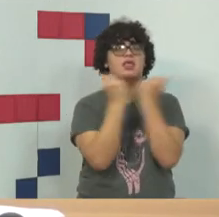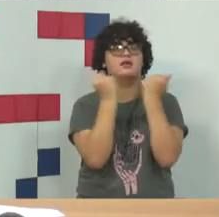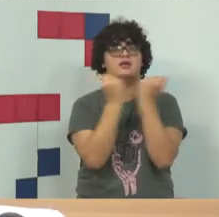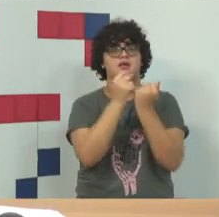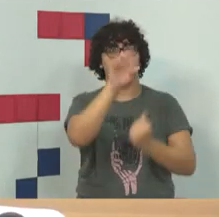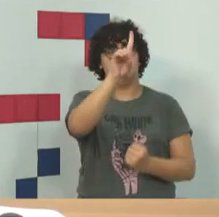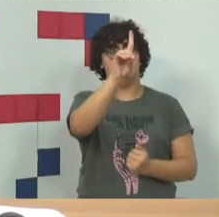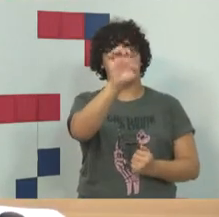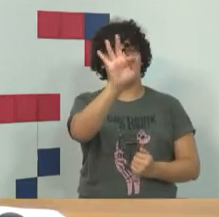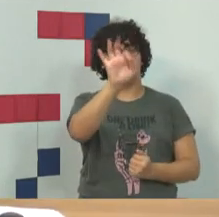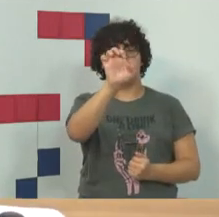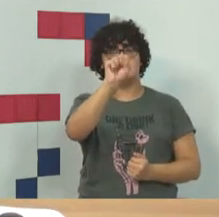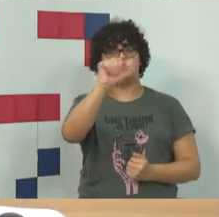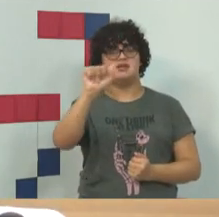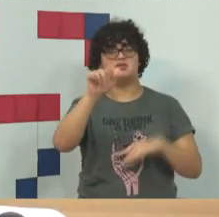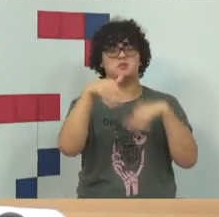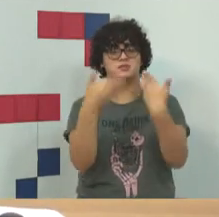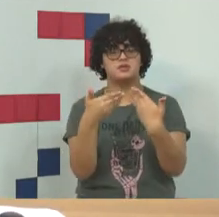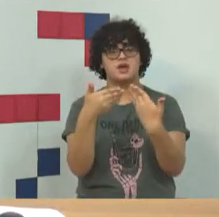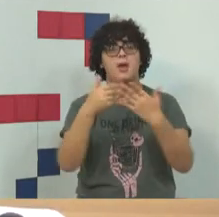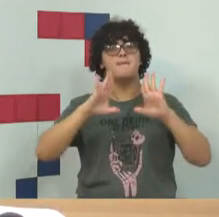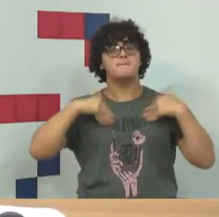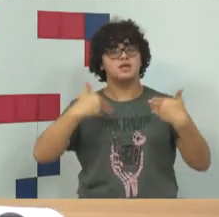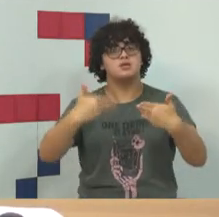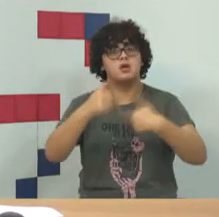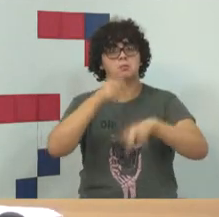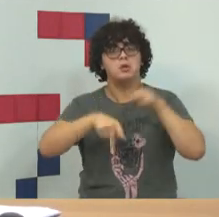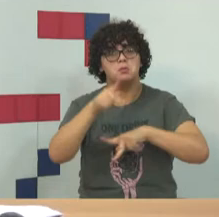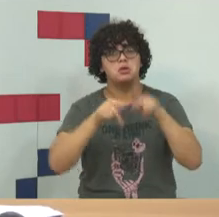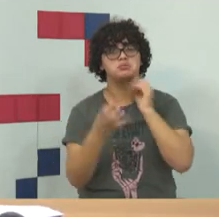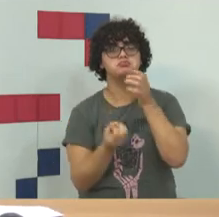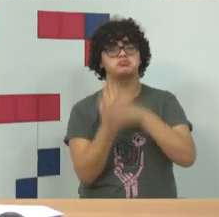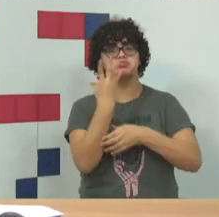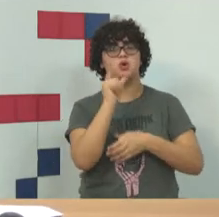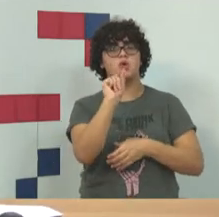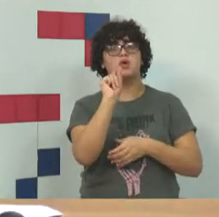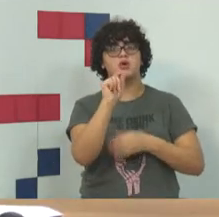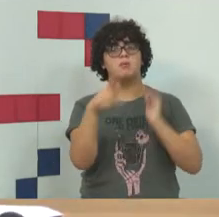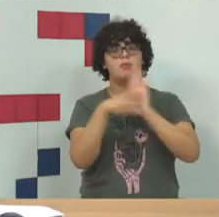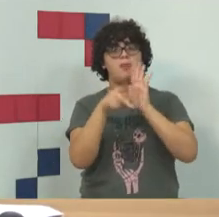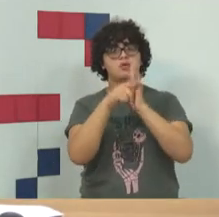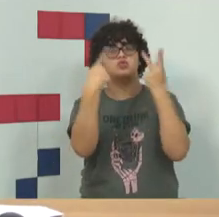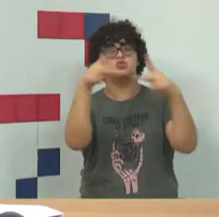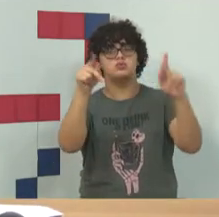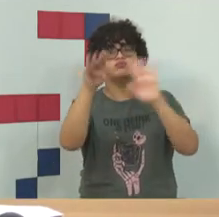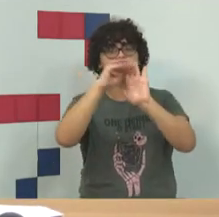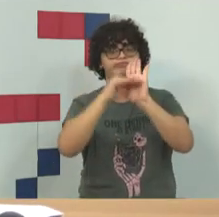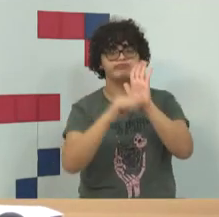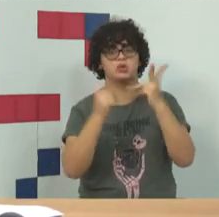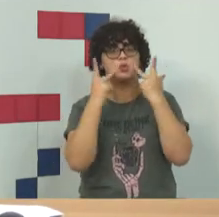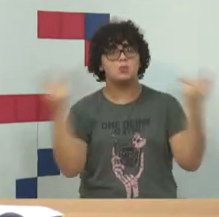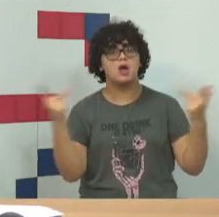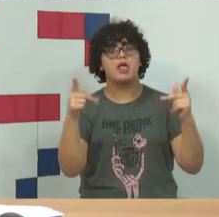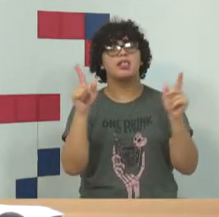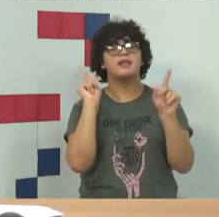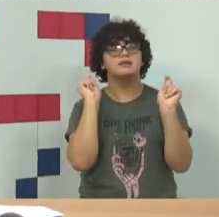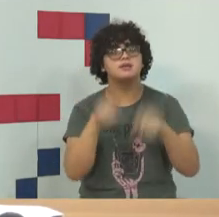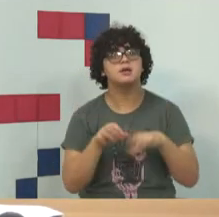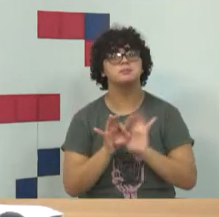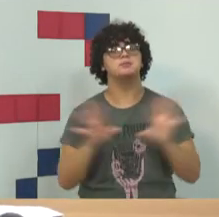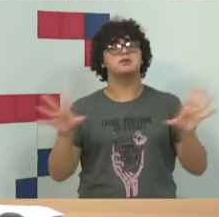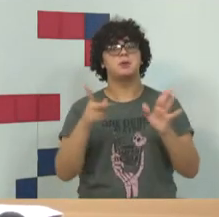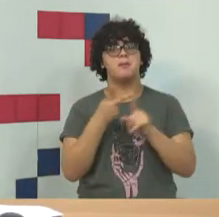Então, a advocacia, assim como o Ministério Público criou suas normativas que vão permitir a